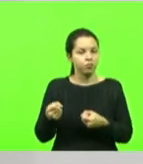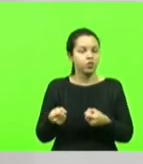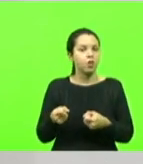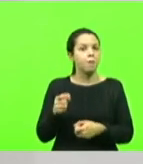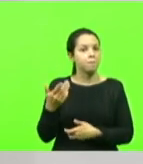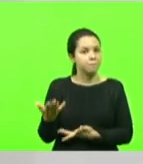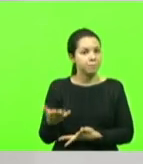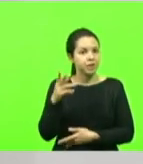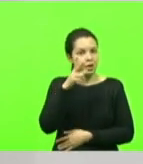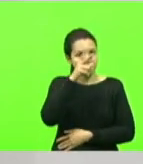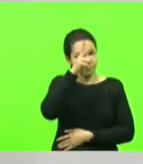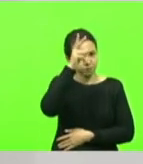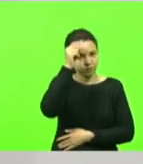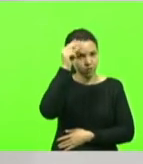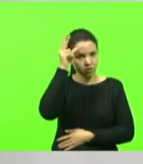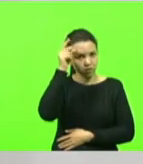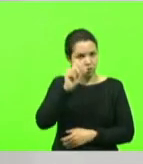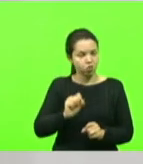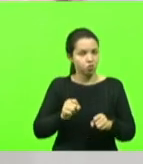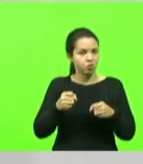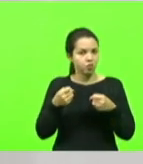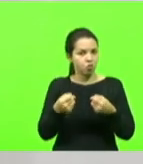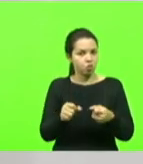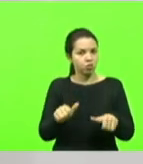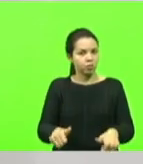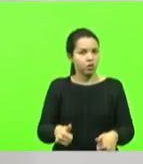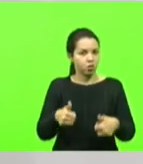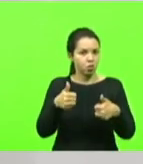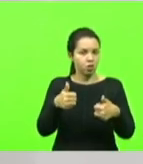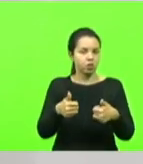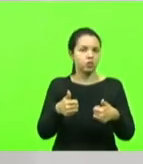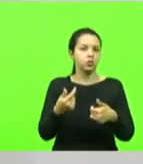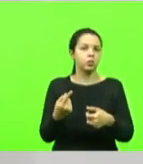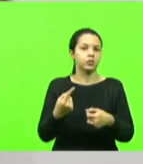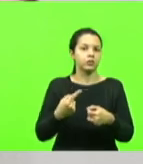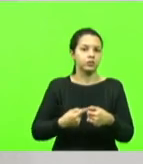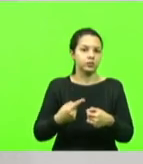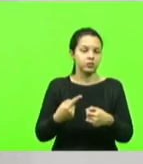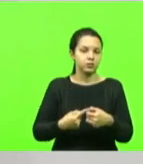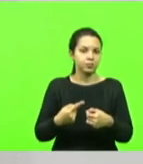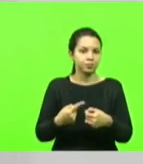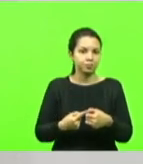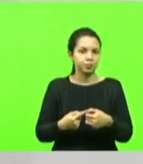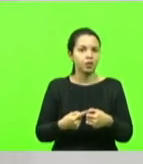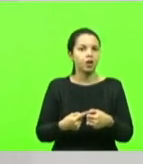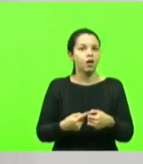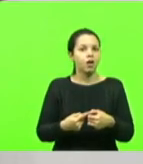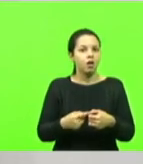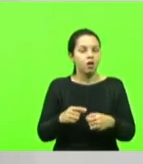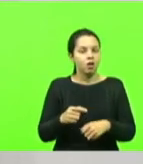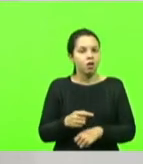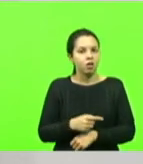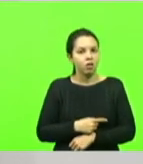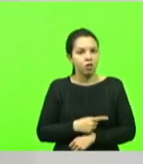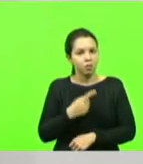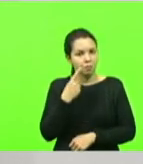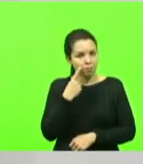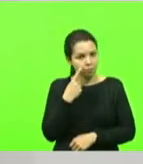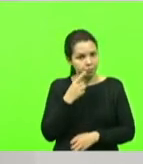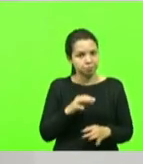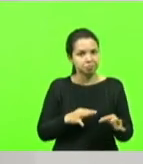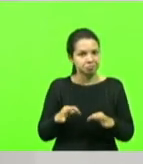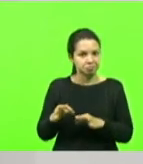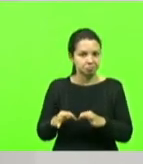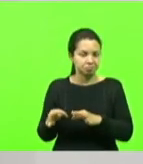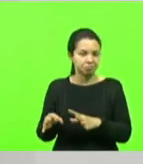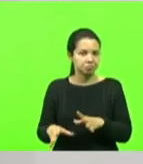melhora do município, inclusive buscou recursos, emendas junto ao nosso